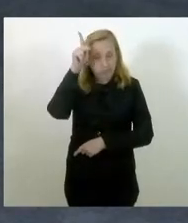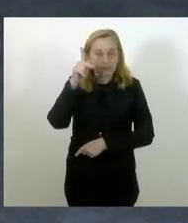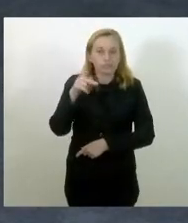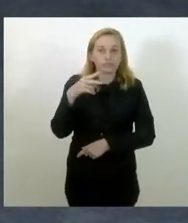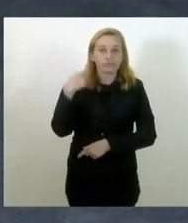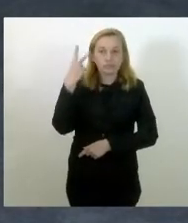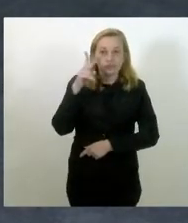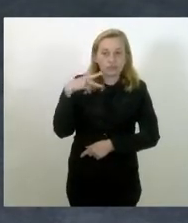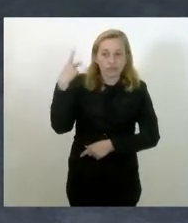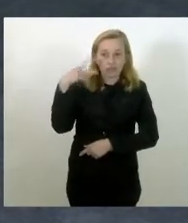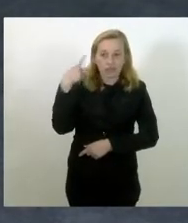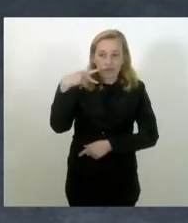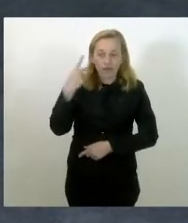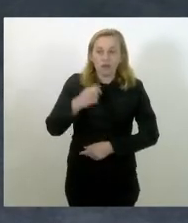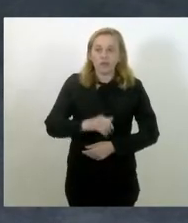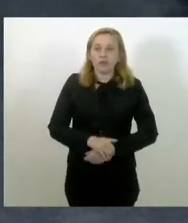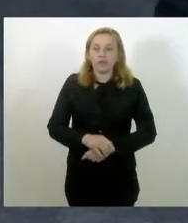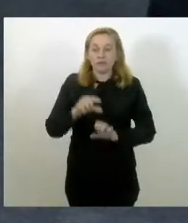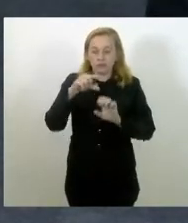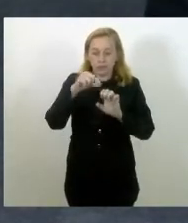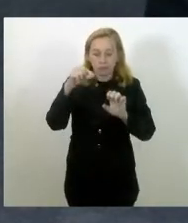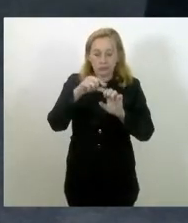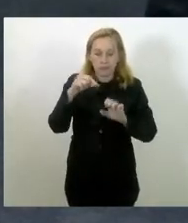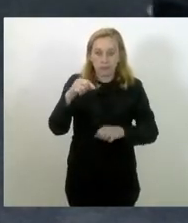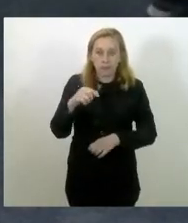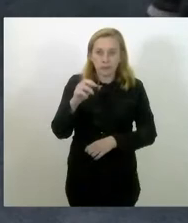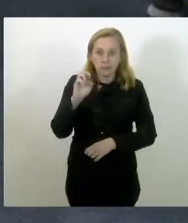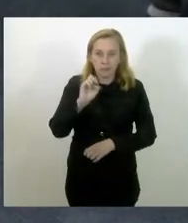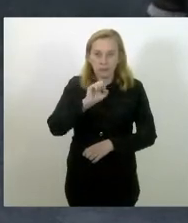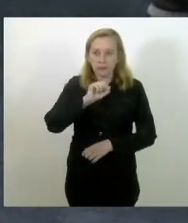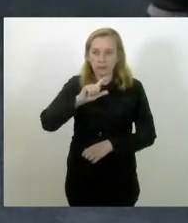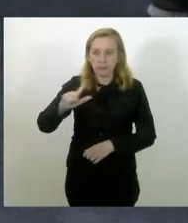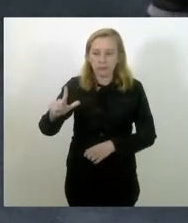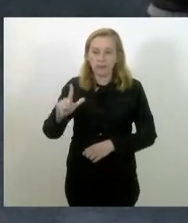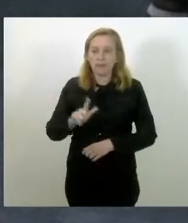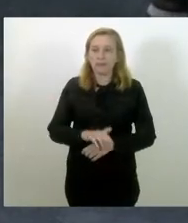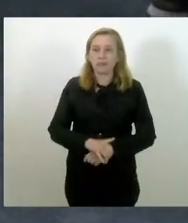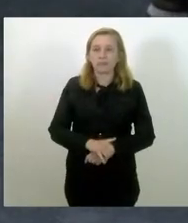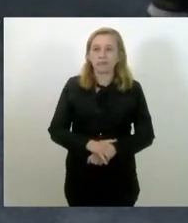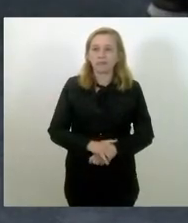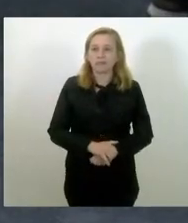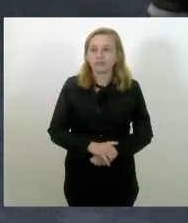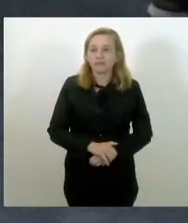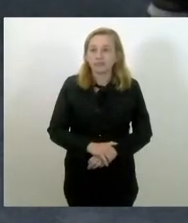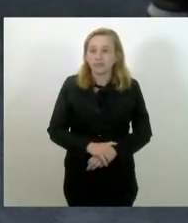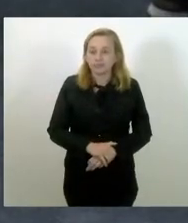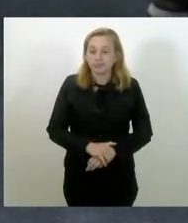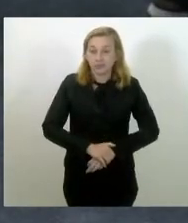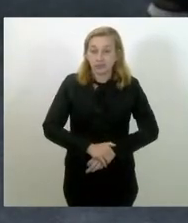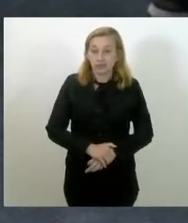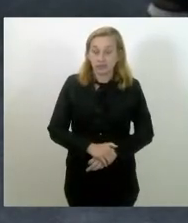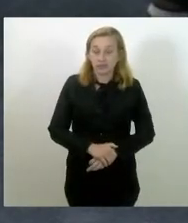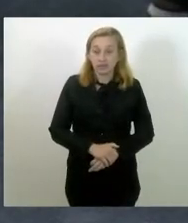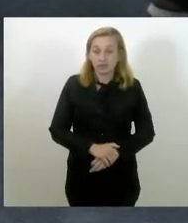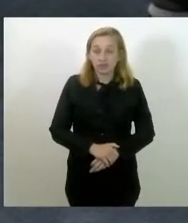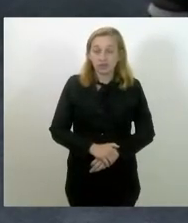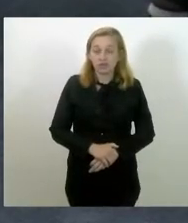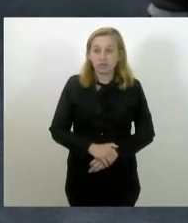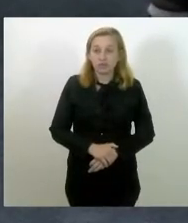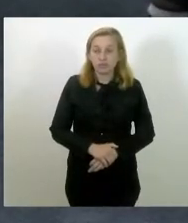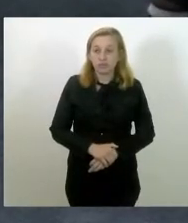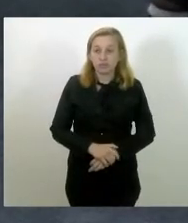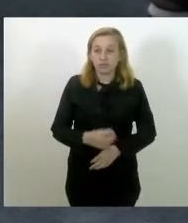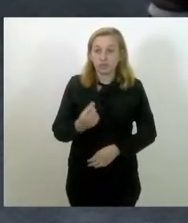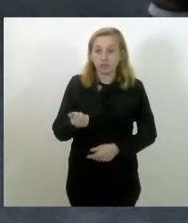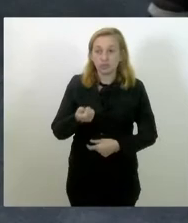vereadores, os empreendedores de Areal e dizer que surge uma nova economia na